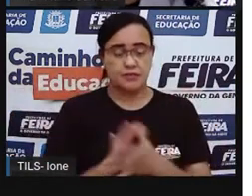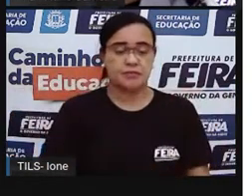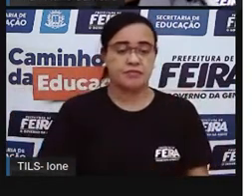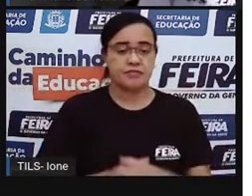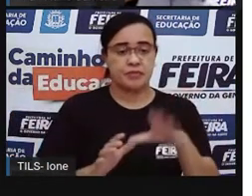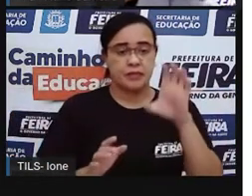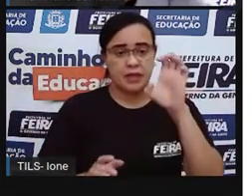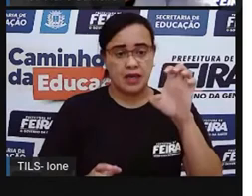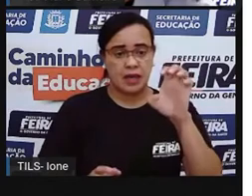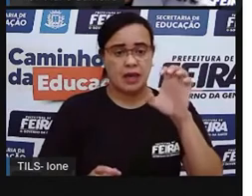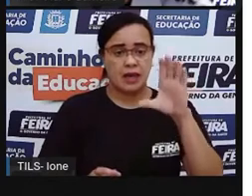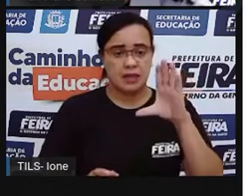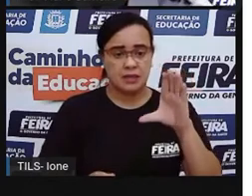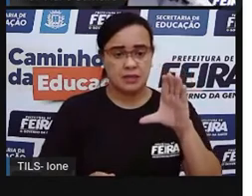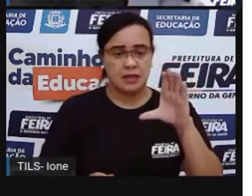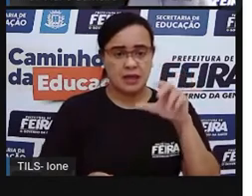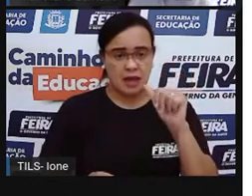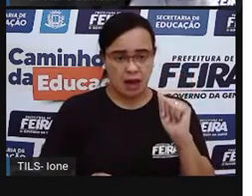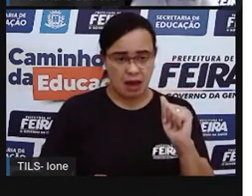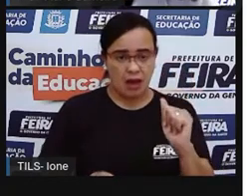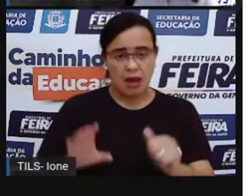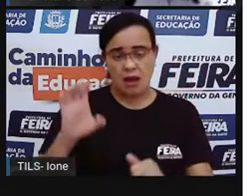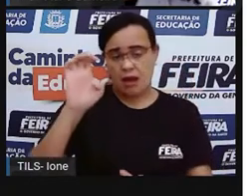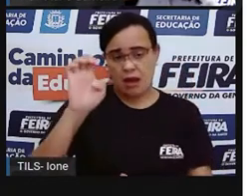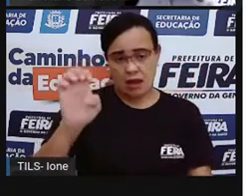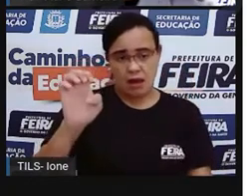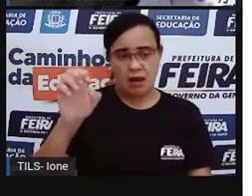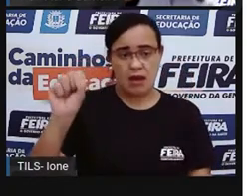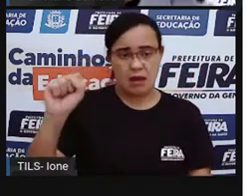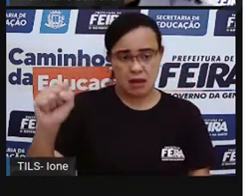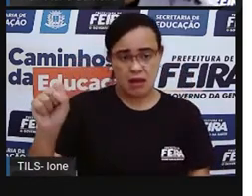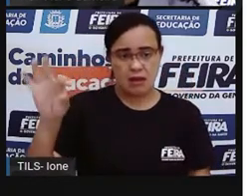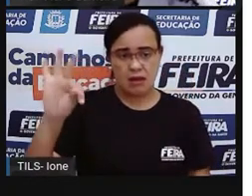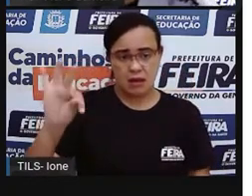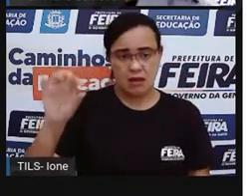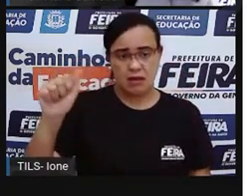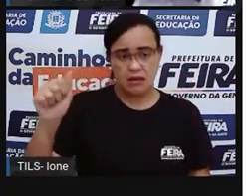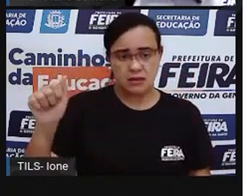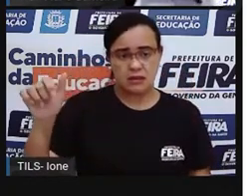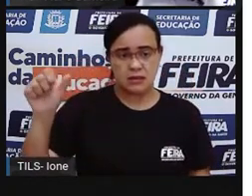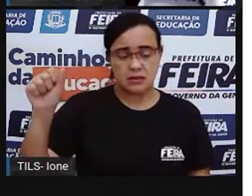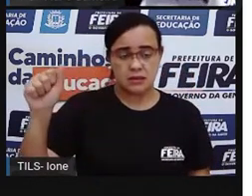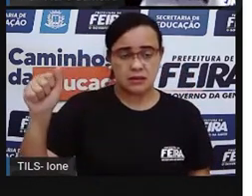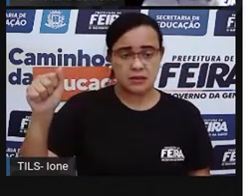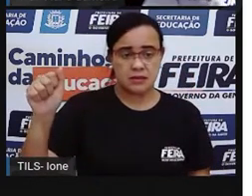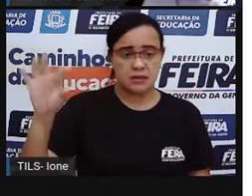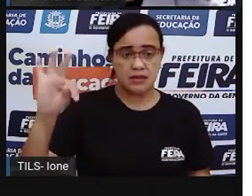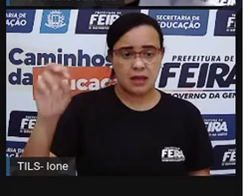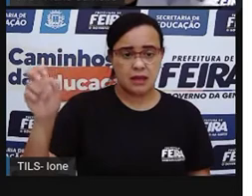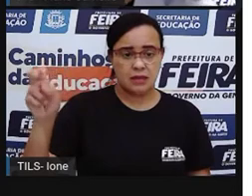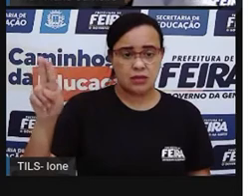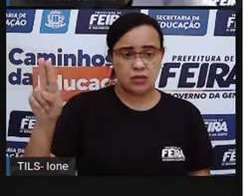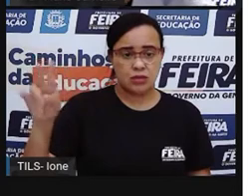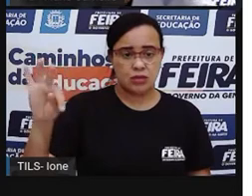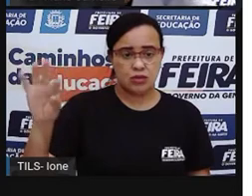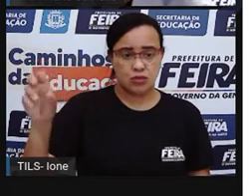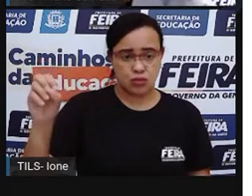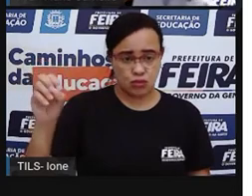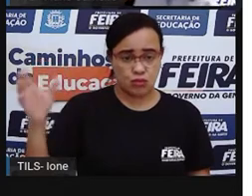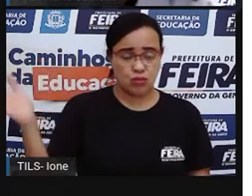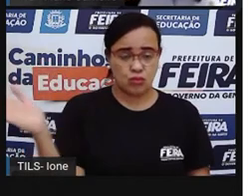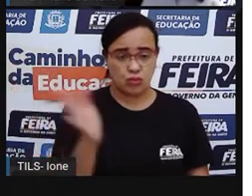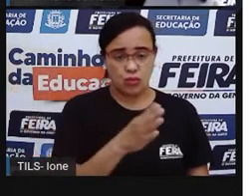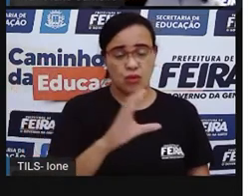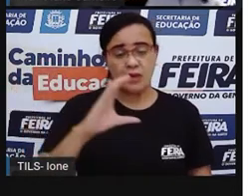o E de Estatuto, o C de Criança, o A de Adolescente,